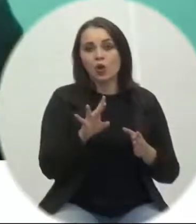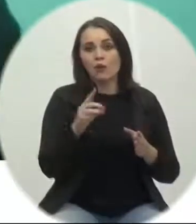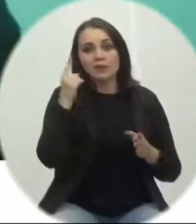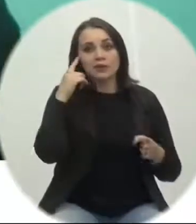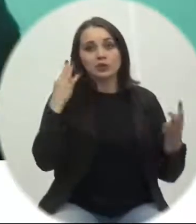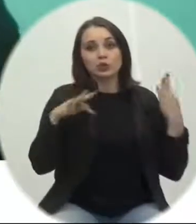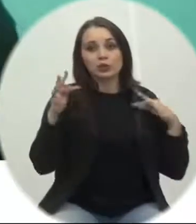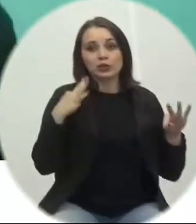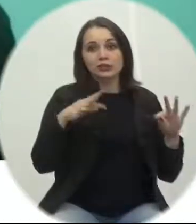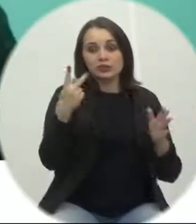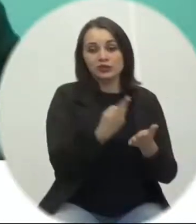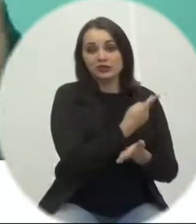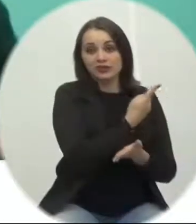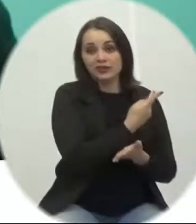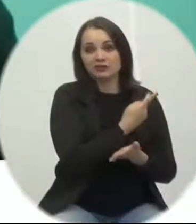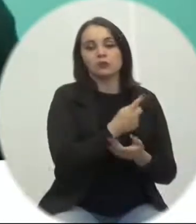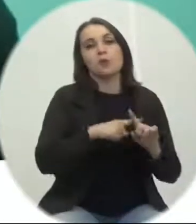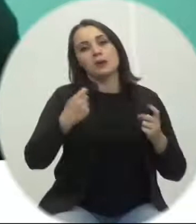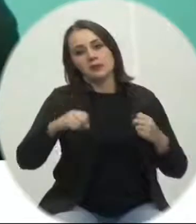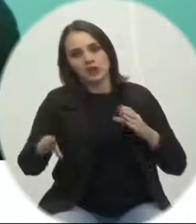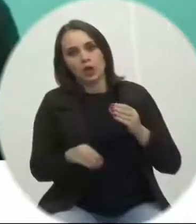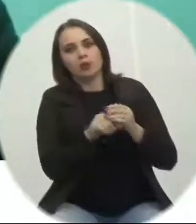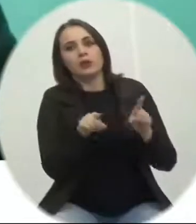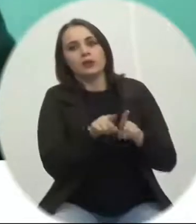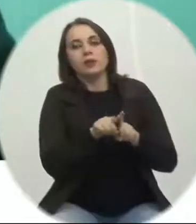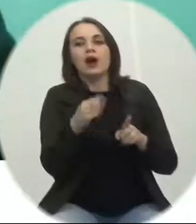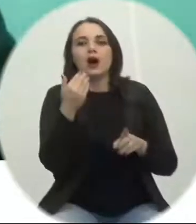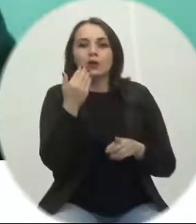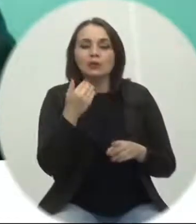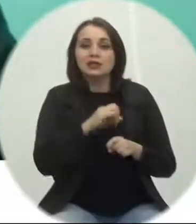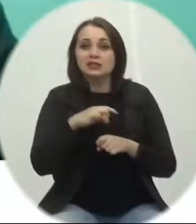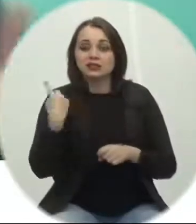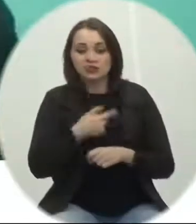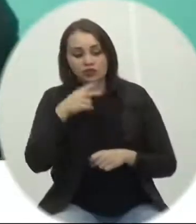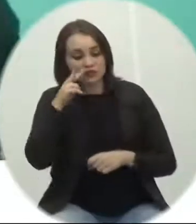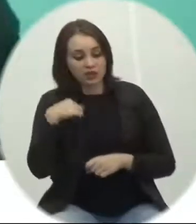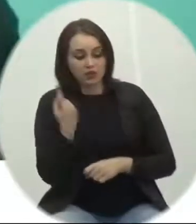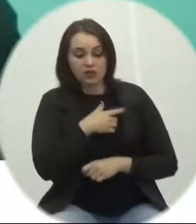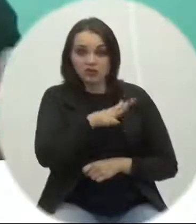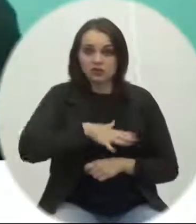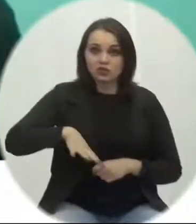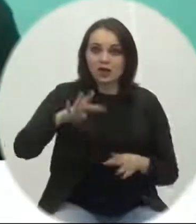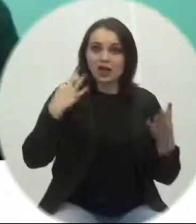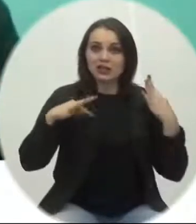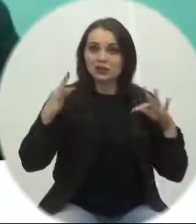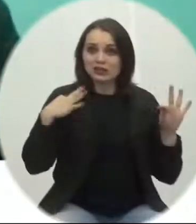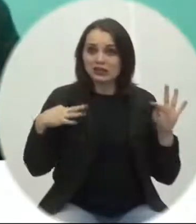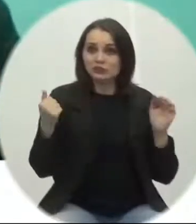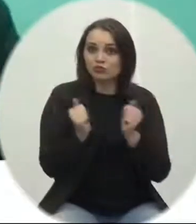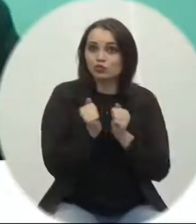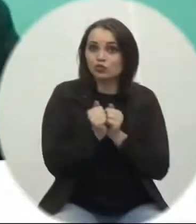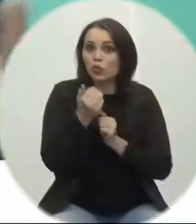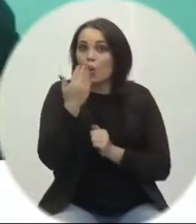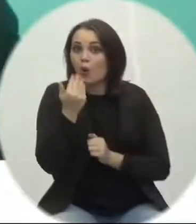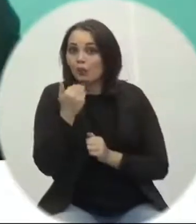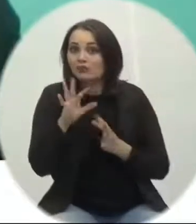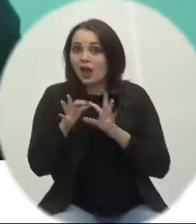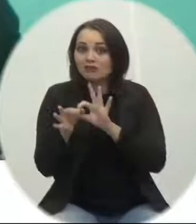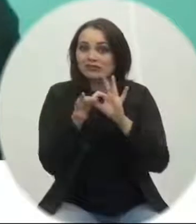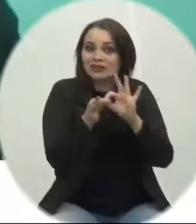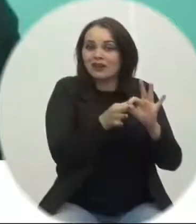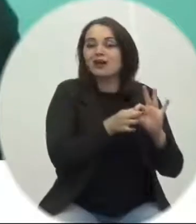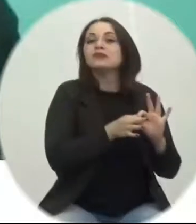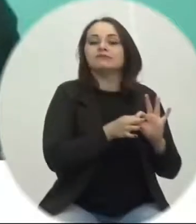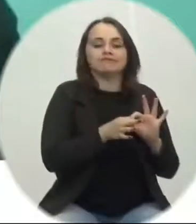for analisar a nossa região presidente é uma região em que a gastronomia faz parte do turismo a gastronomia é inteiramente ligada